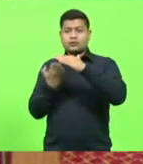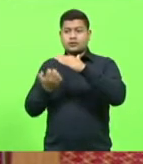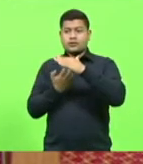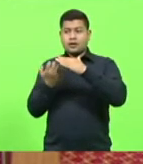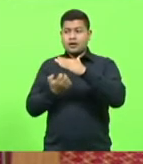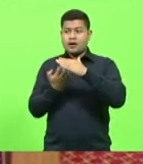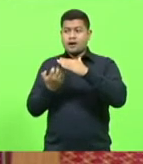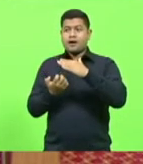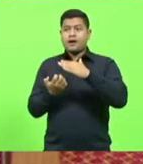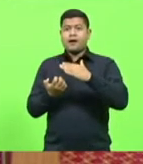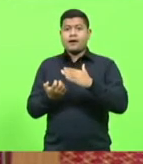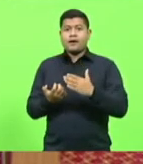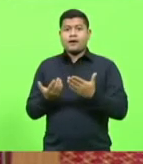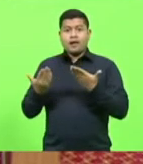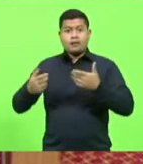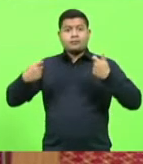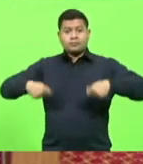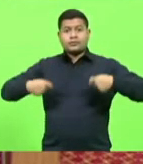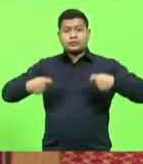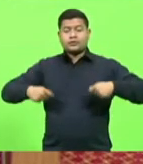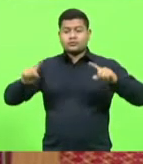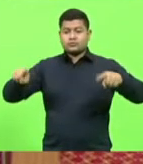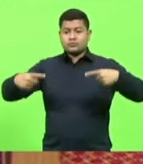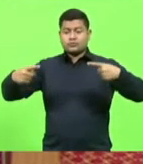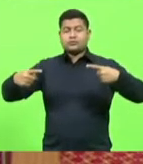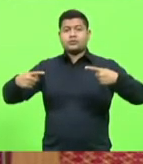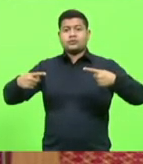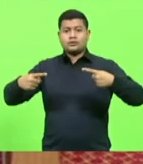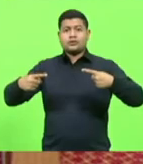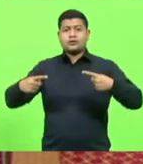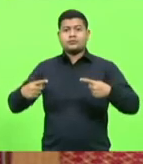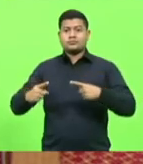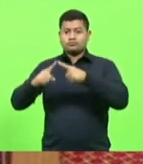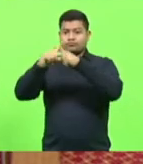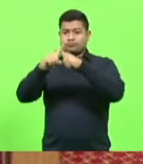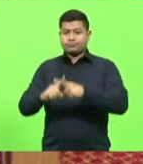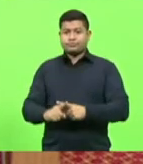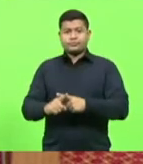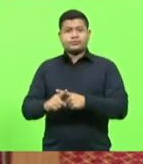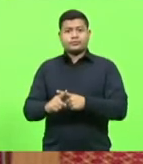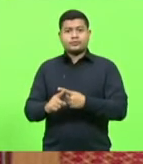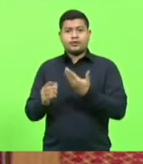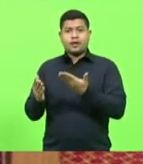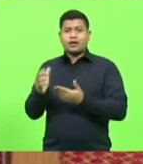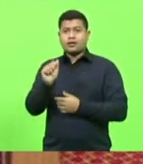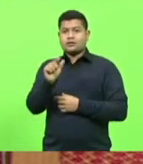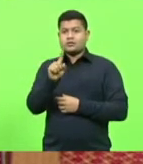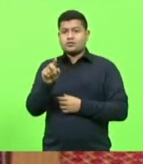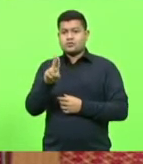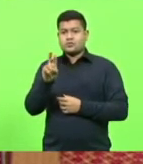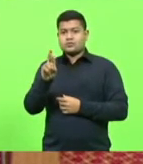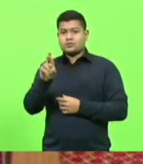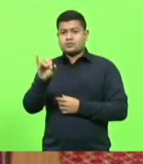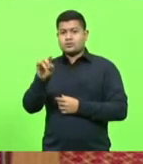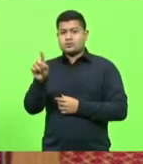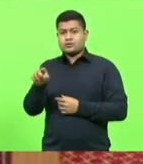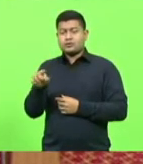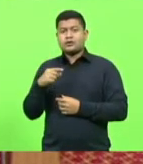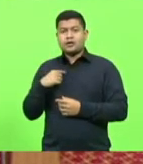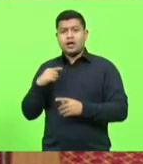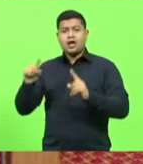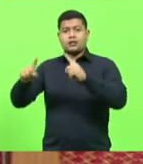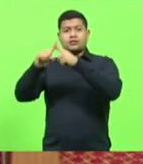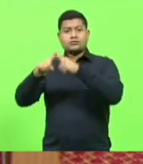futebol, é necessário disputar um campeonato, a Azuris disputa o campeonato paranaense,